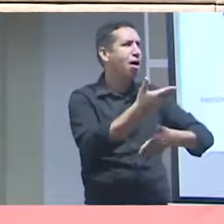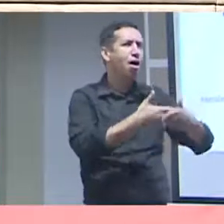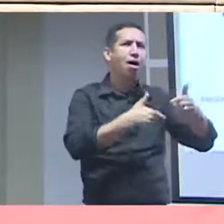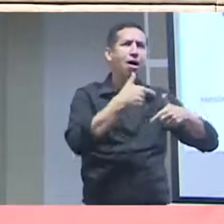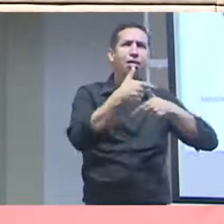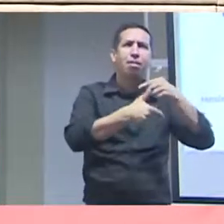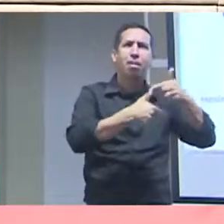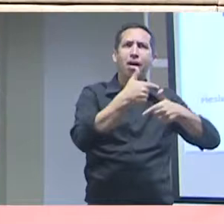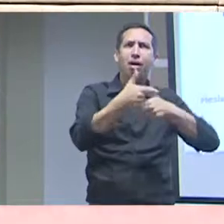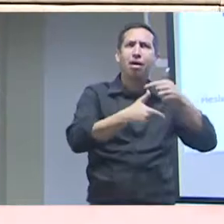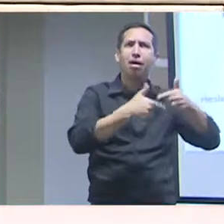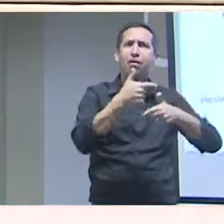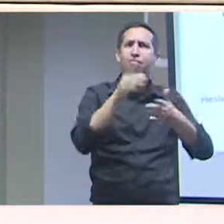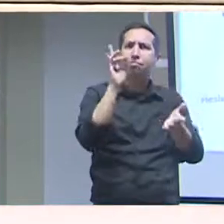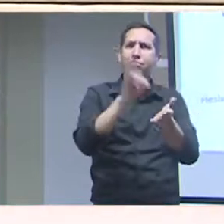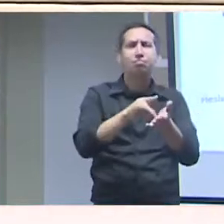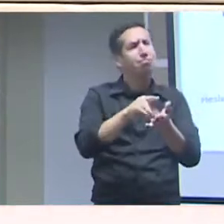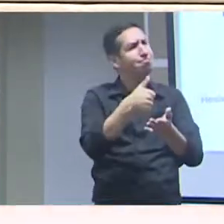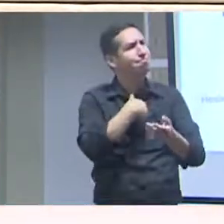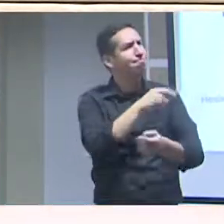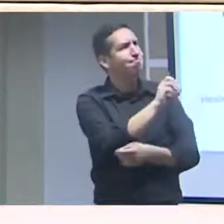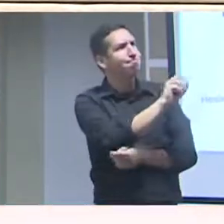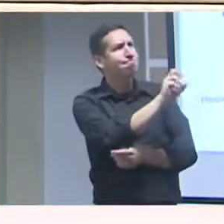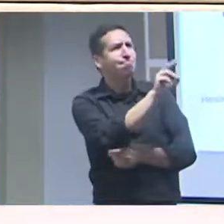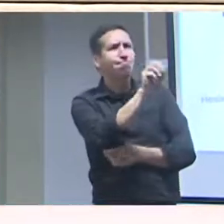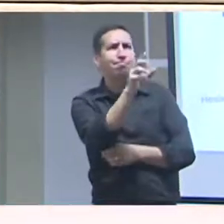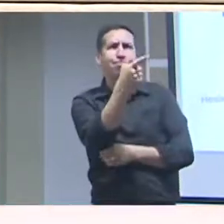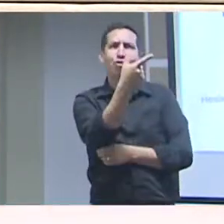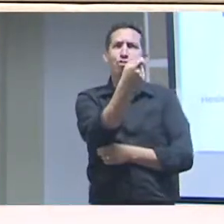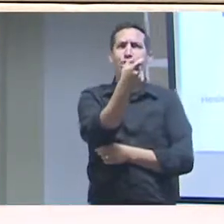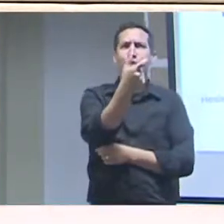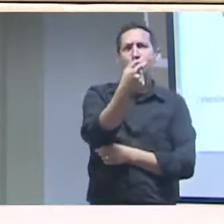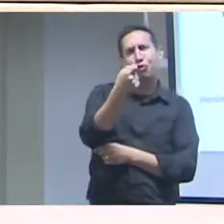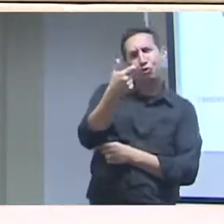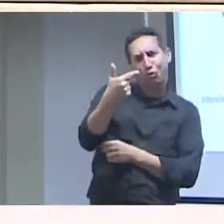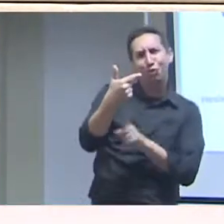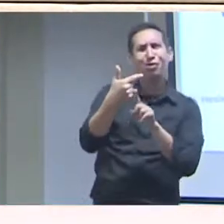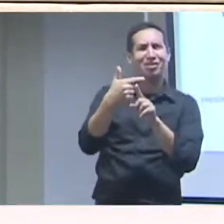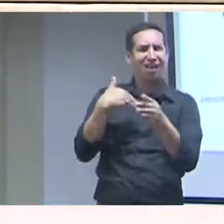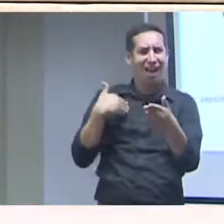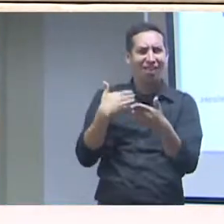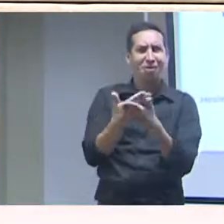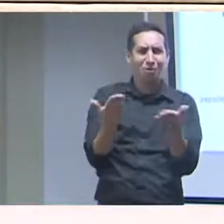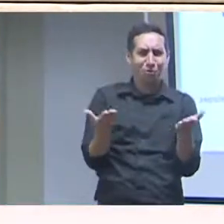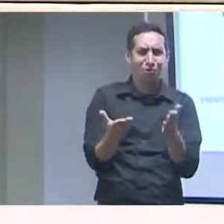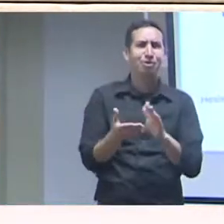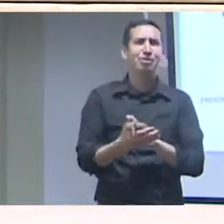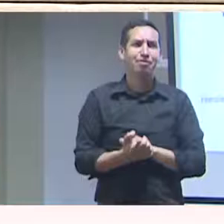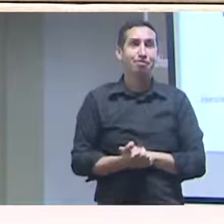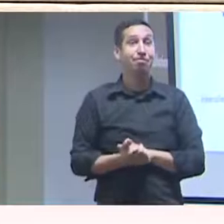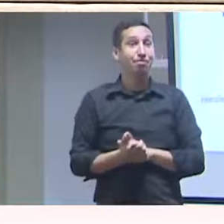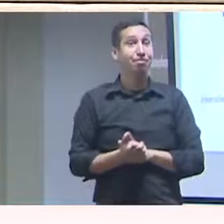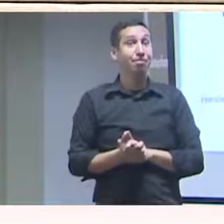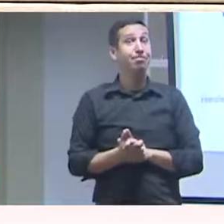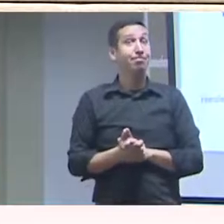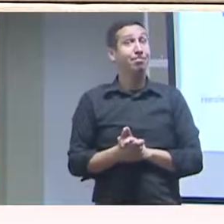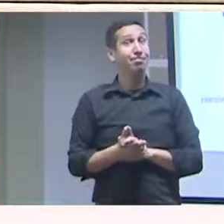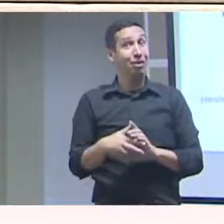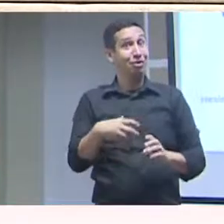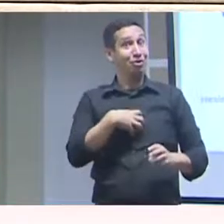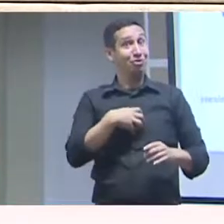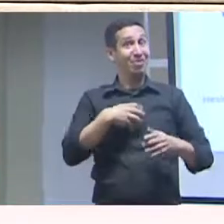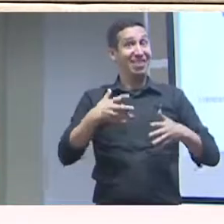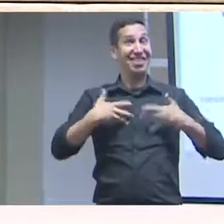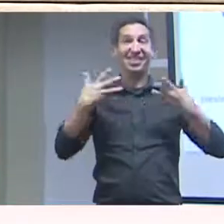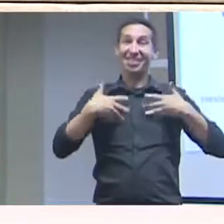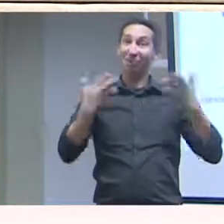processo, e a cada dia a gente percebe mais isso, já estou nessa área desde 2002, mais ou menos. E isso é um motivo de grande